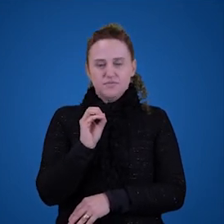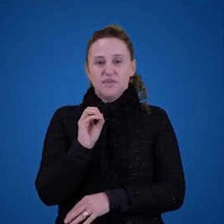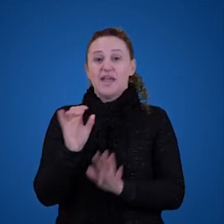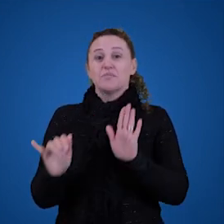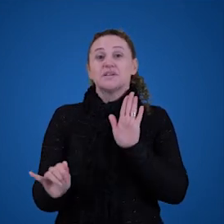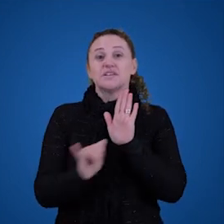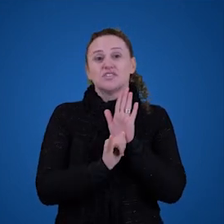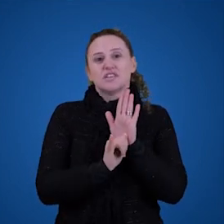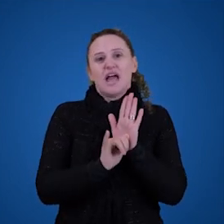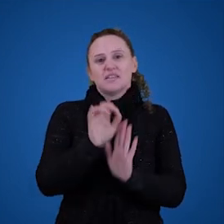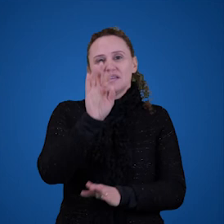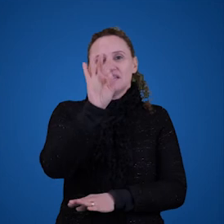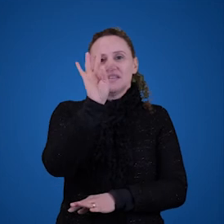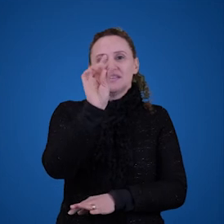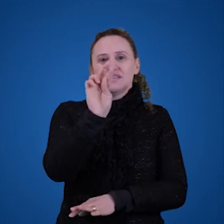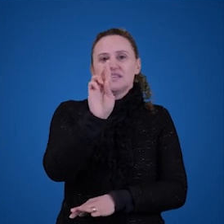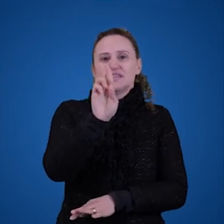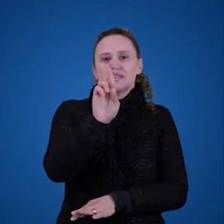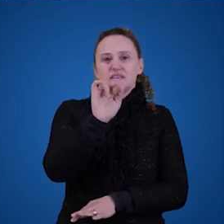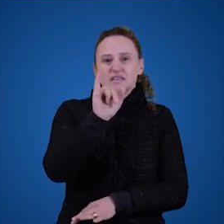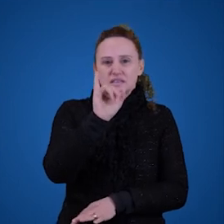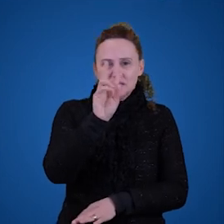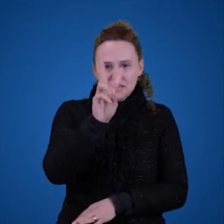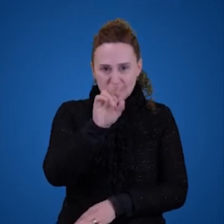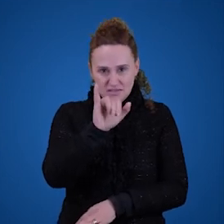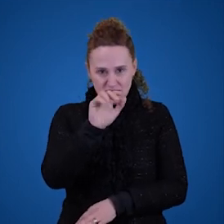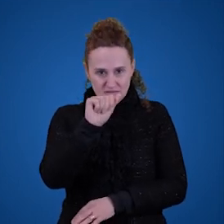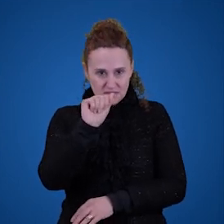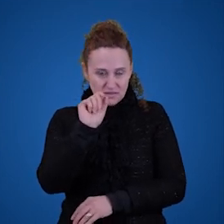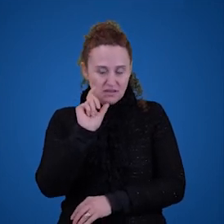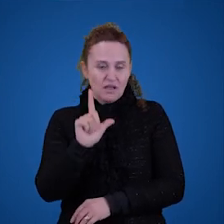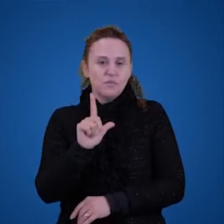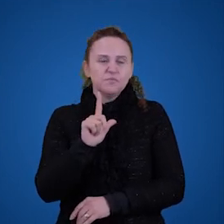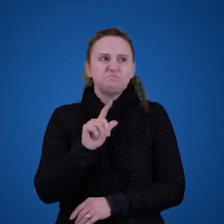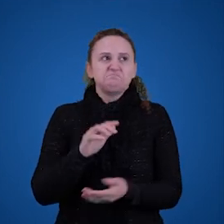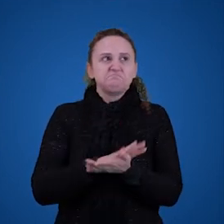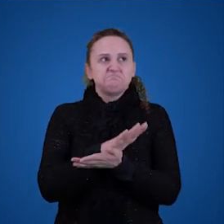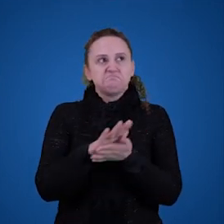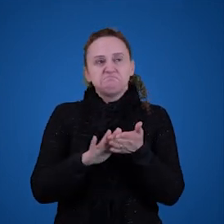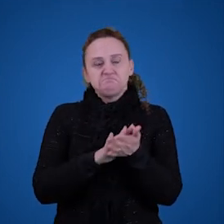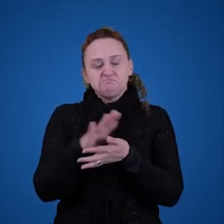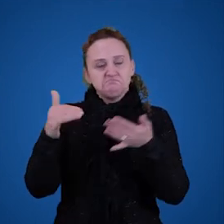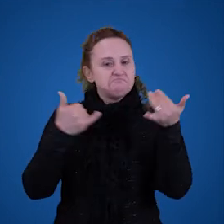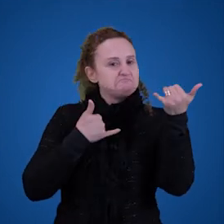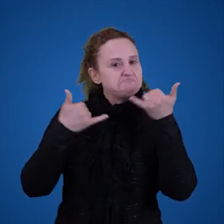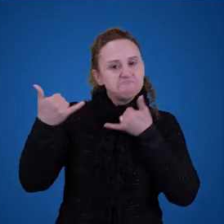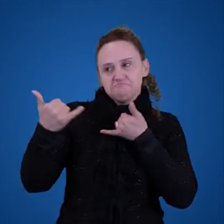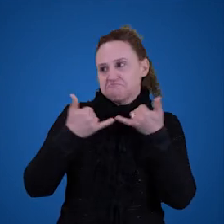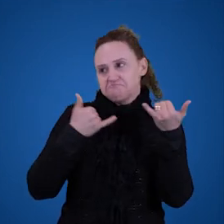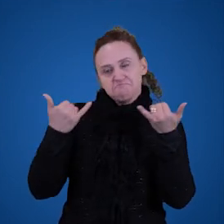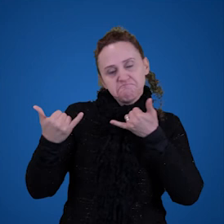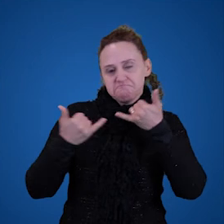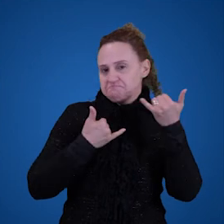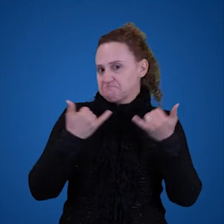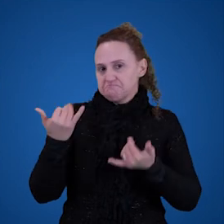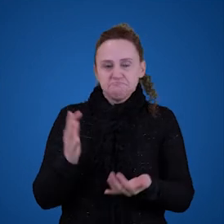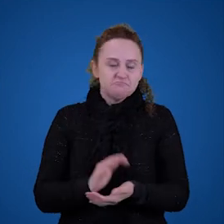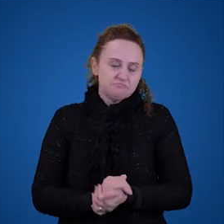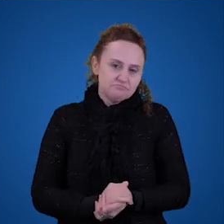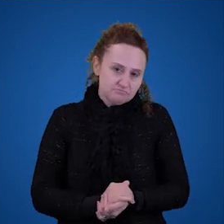ou seja A igual a nada de informativo nós não ganhamos nada e mais do que isso